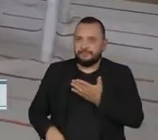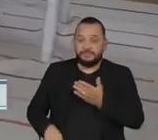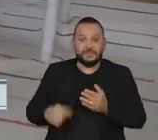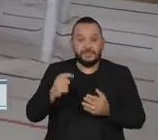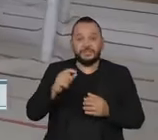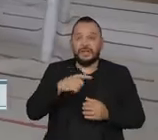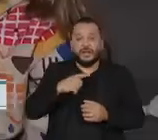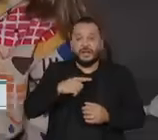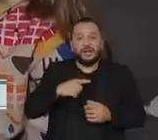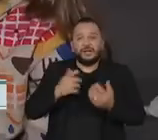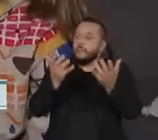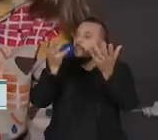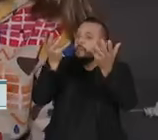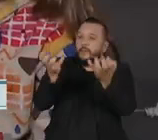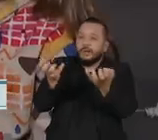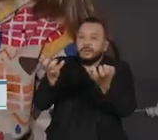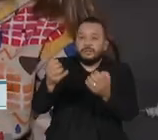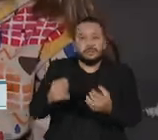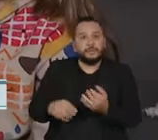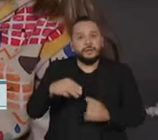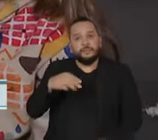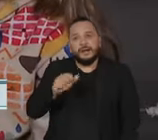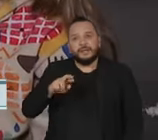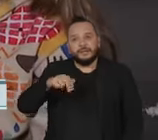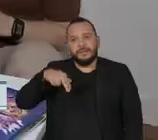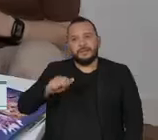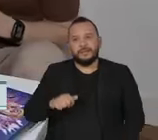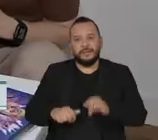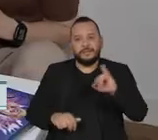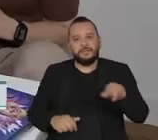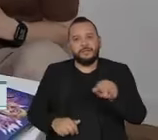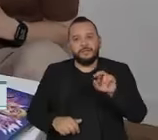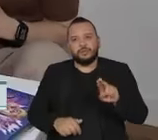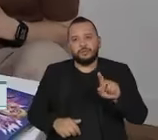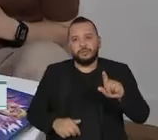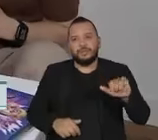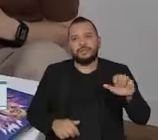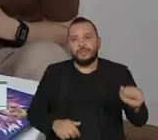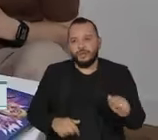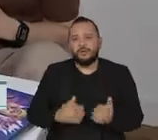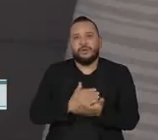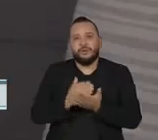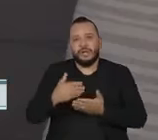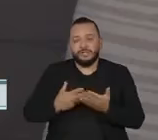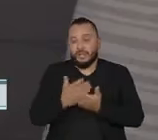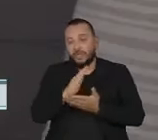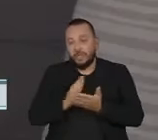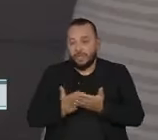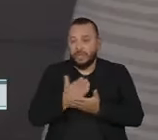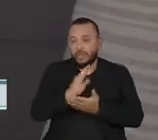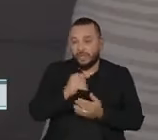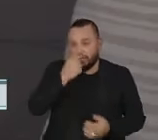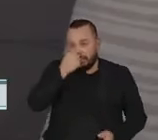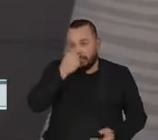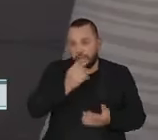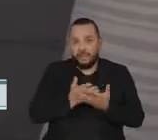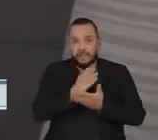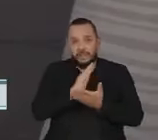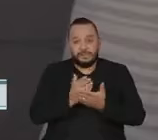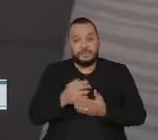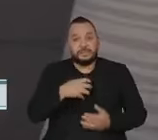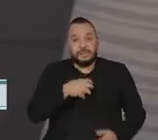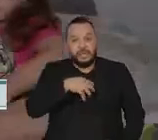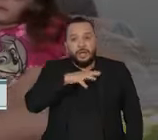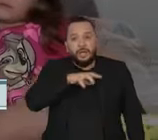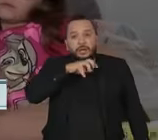ficar seco para as pequenas Marina e Júlia, de 5 e 7 anos, começarem a se incomodar. A gente fica tossindo com falta